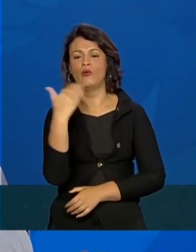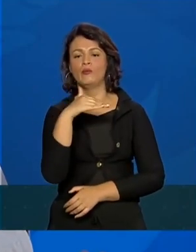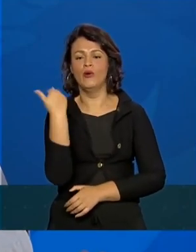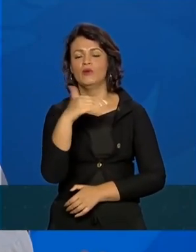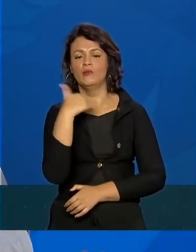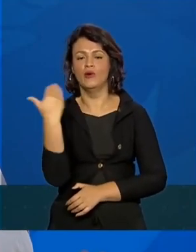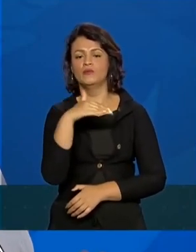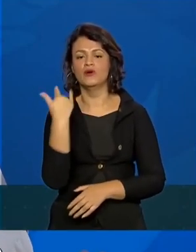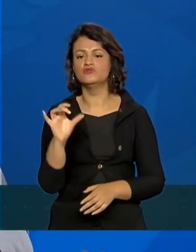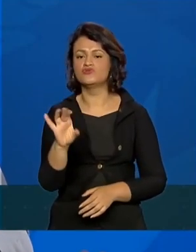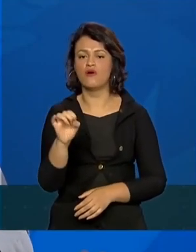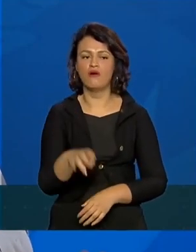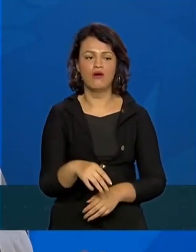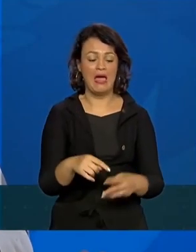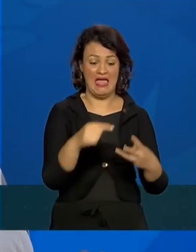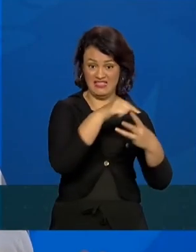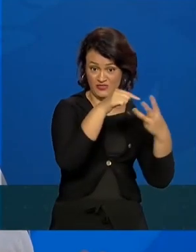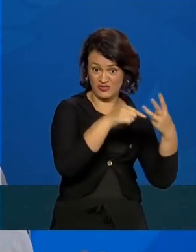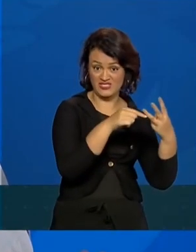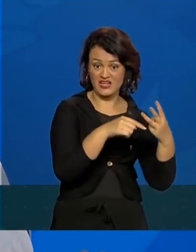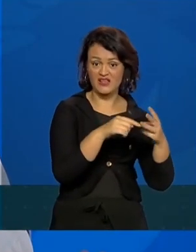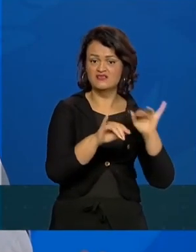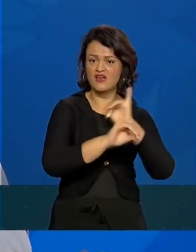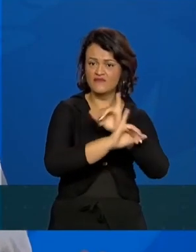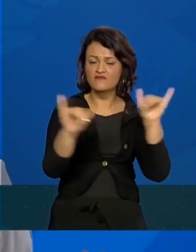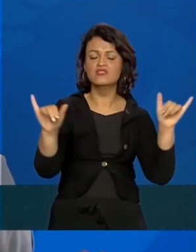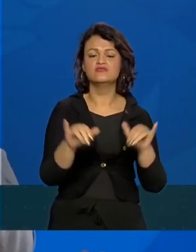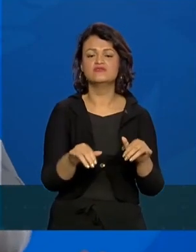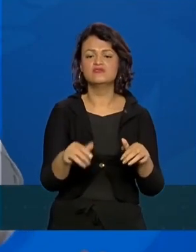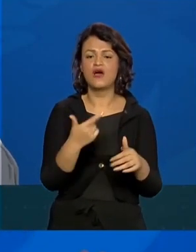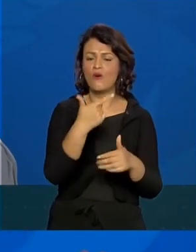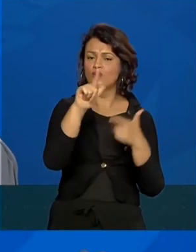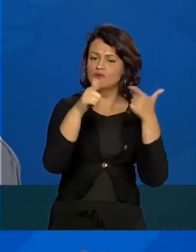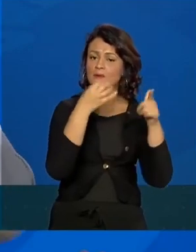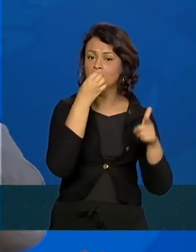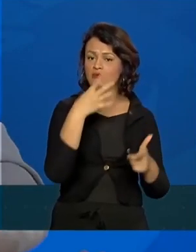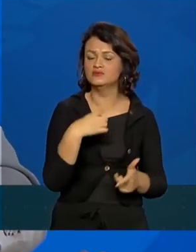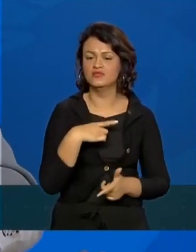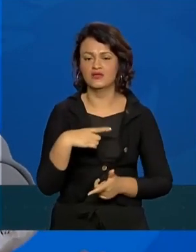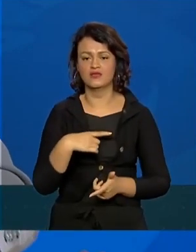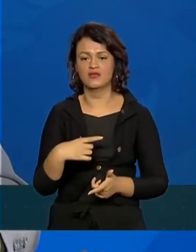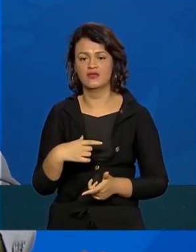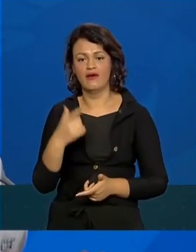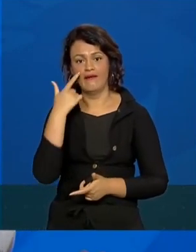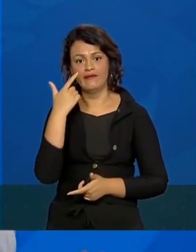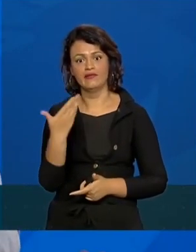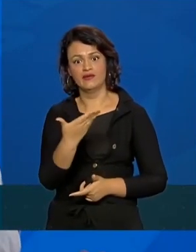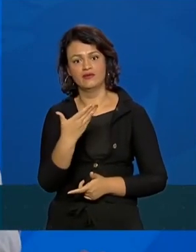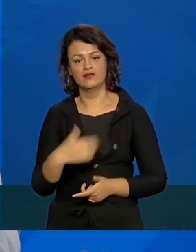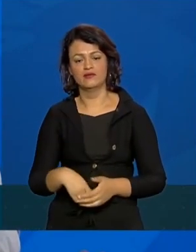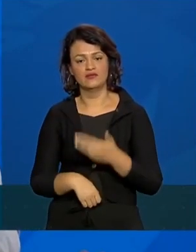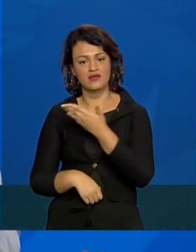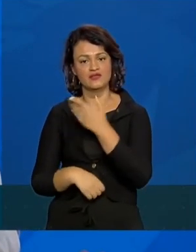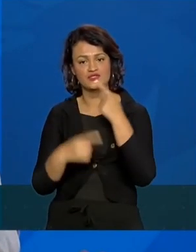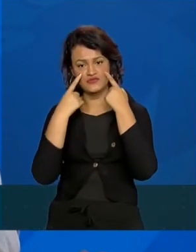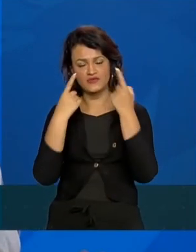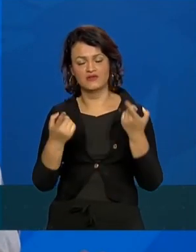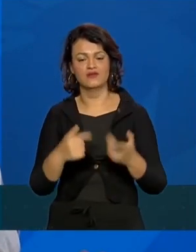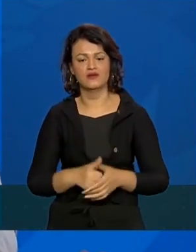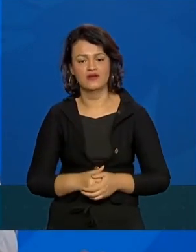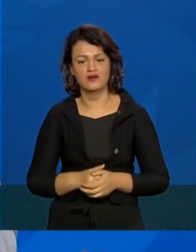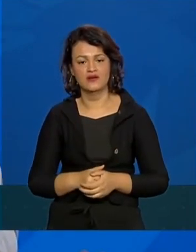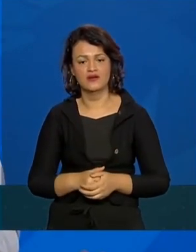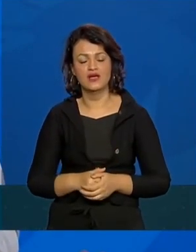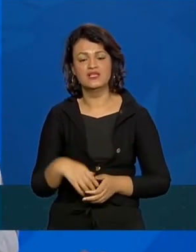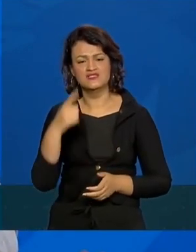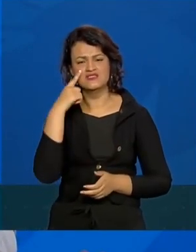contaminados. As outras emissoras estão divulgando. Por que que eu estou falando isso? Está aí o placar da vida. Se os senhores